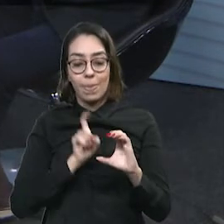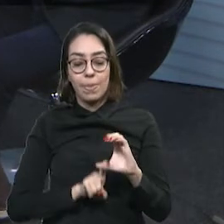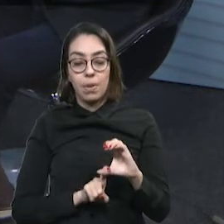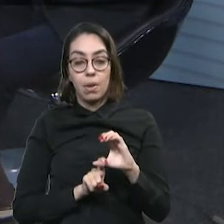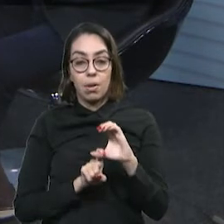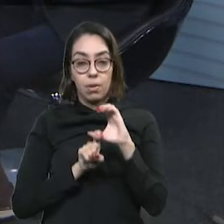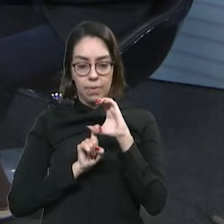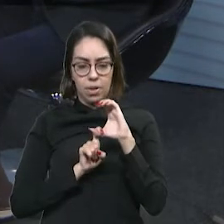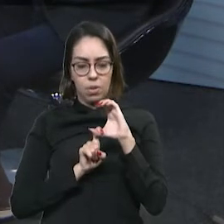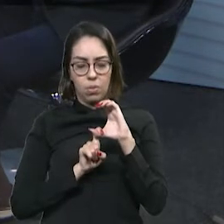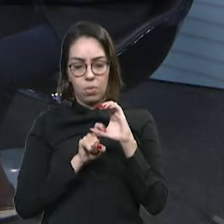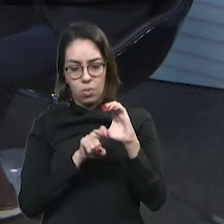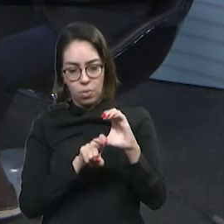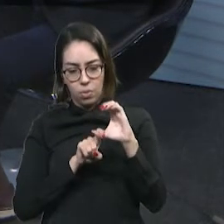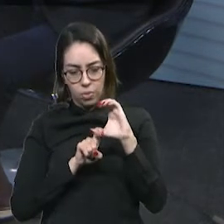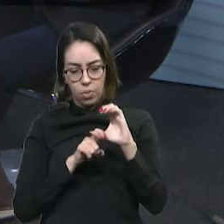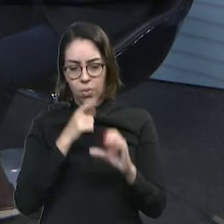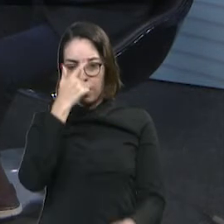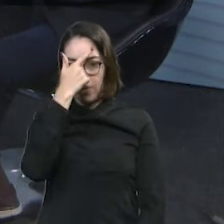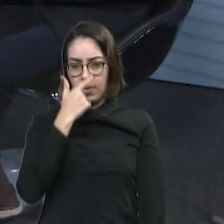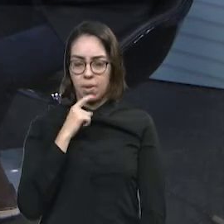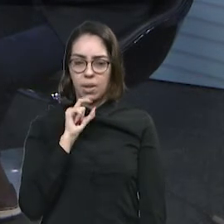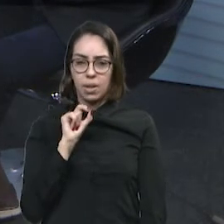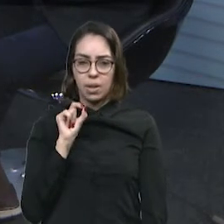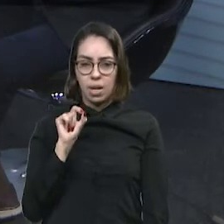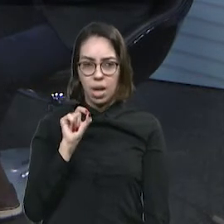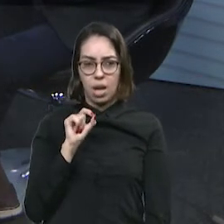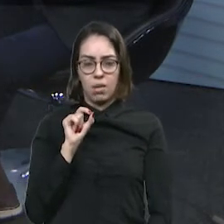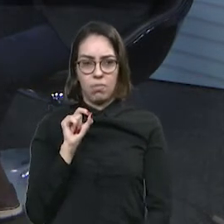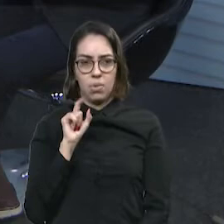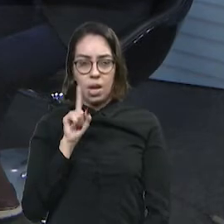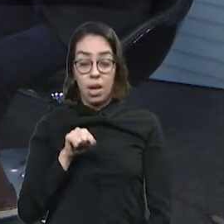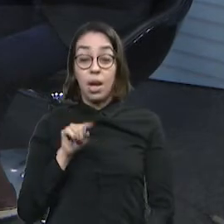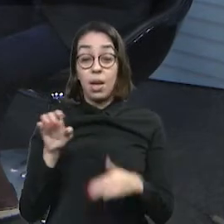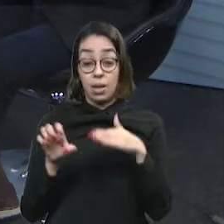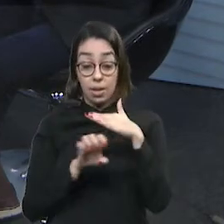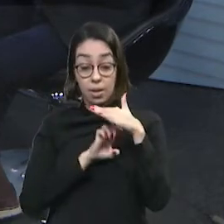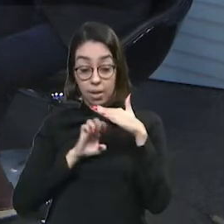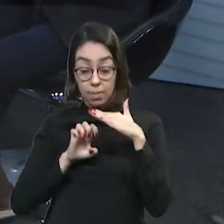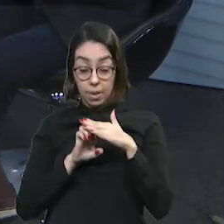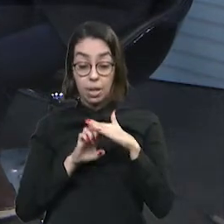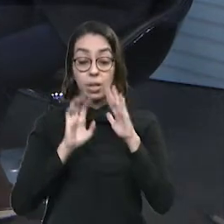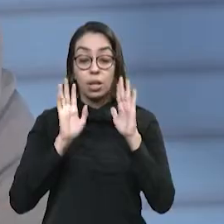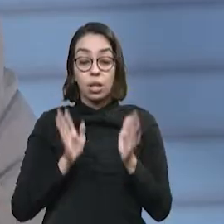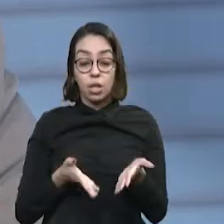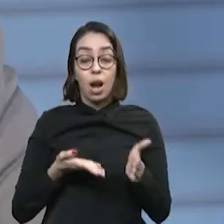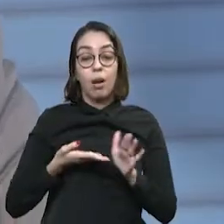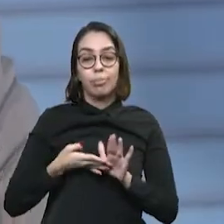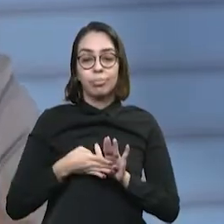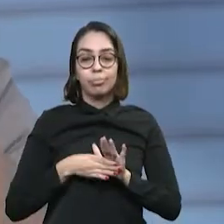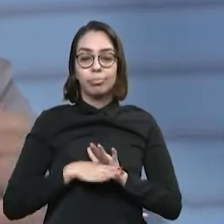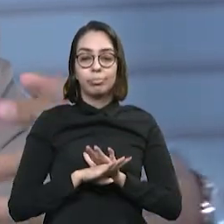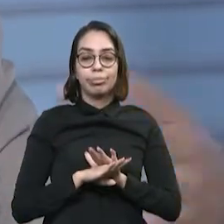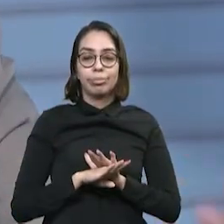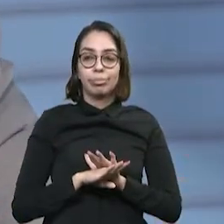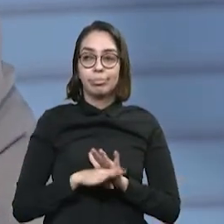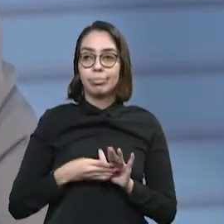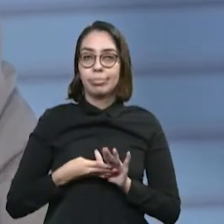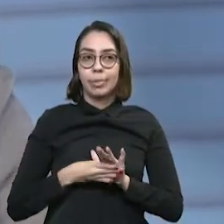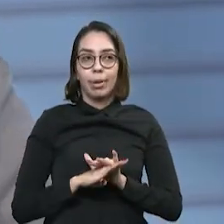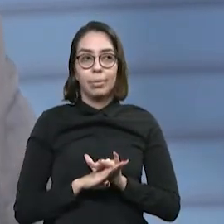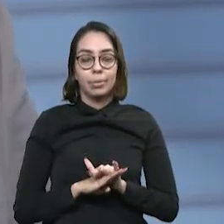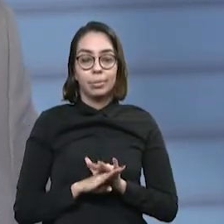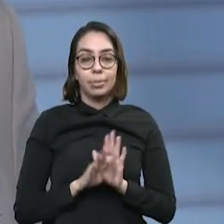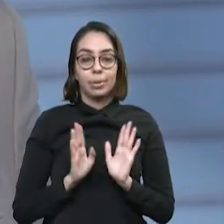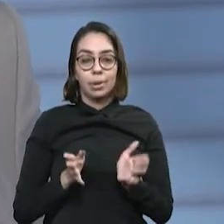Quem é essa pessoa, devedor contumaz? É aquele cara, aquela empresa que costumeiramente, que quase que rotineiramente,